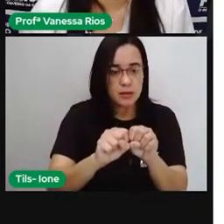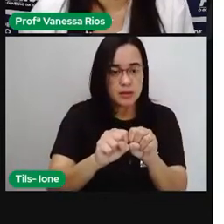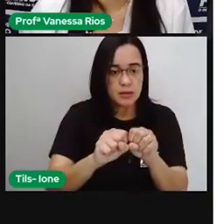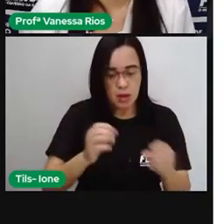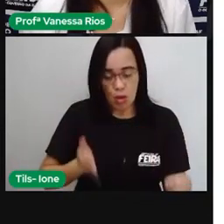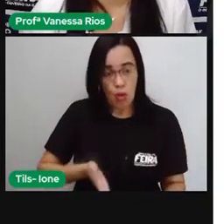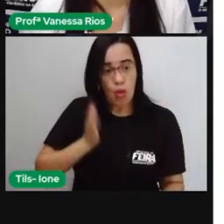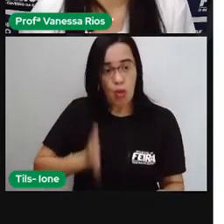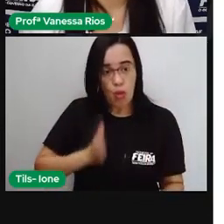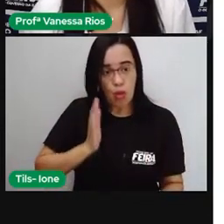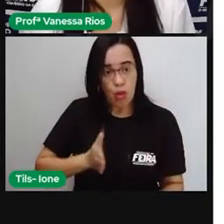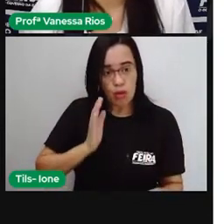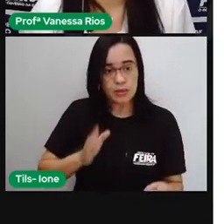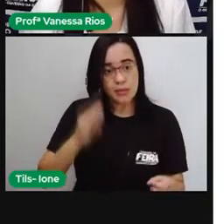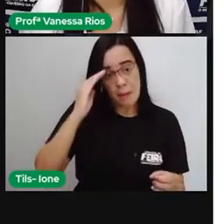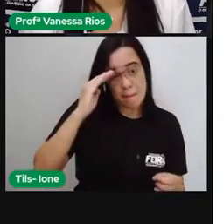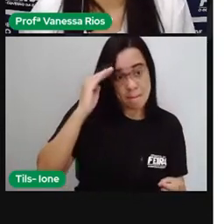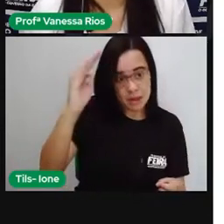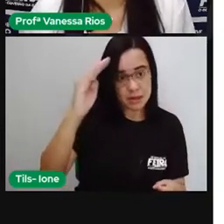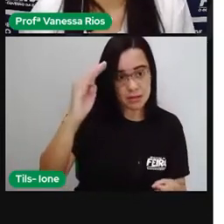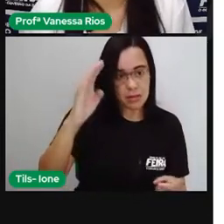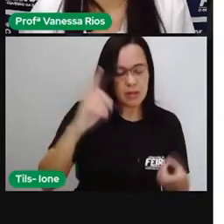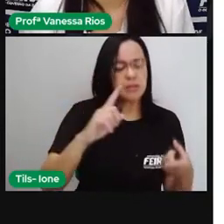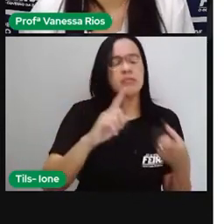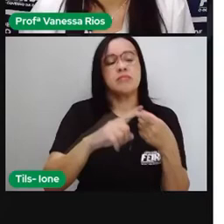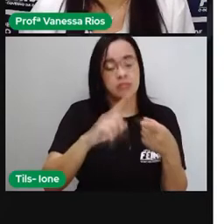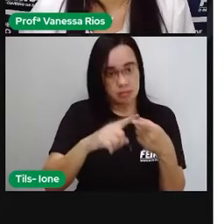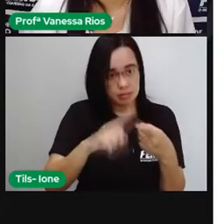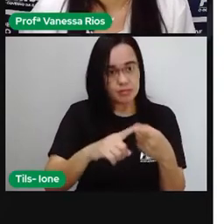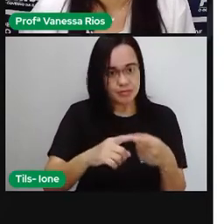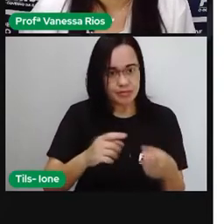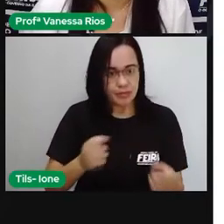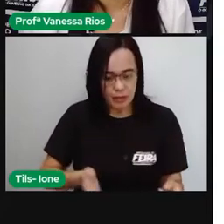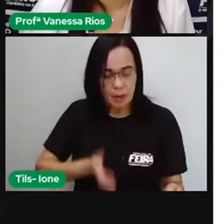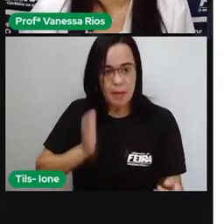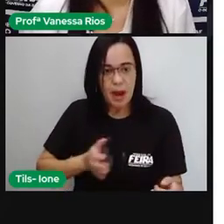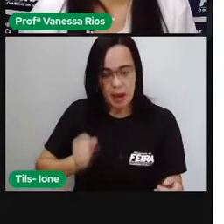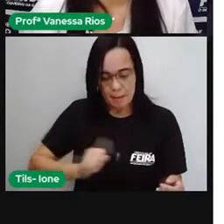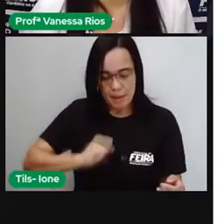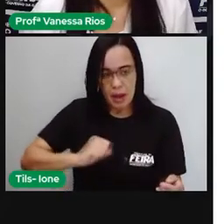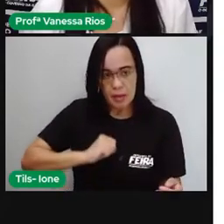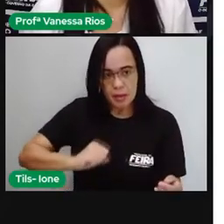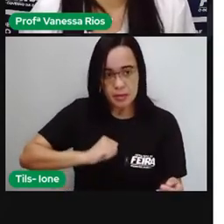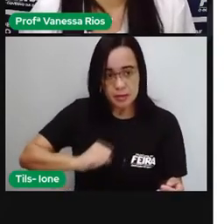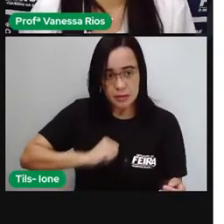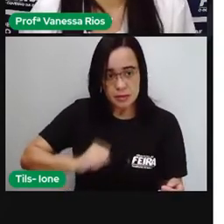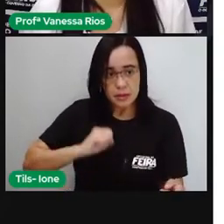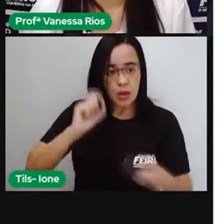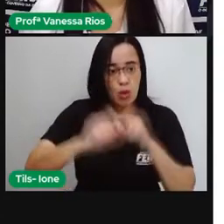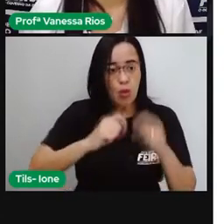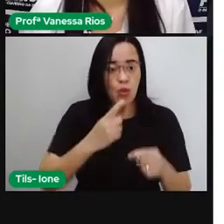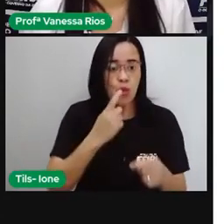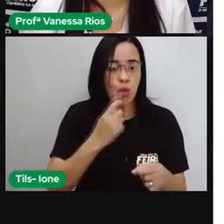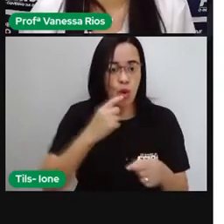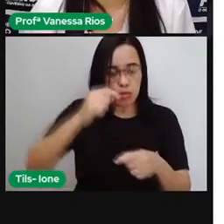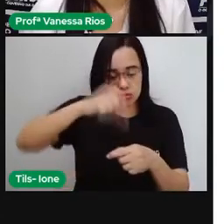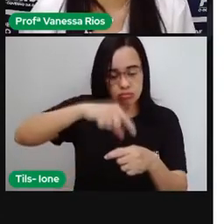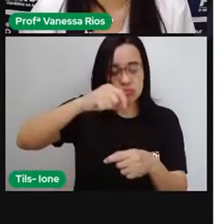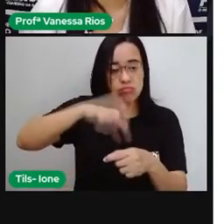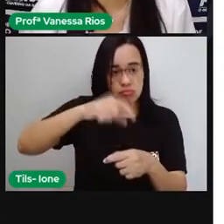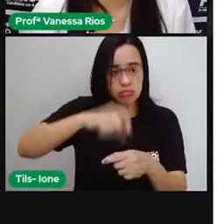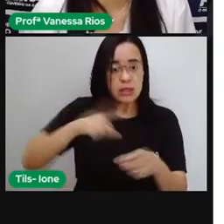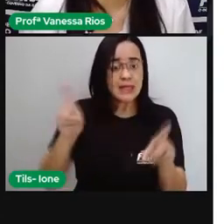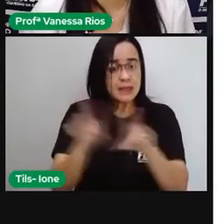coração, que é o órgão responsável por garantir o bombeamento do sangue. Mas temos também os vasos